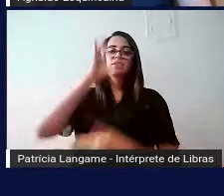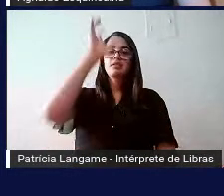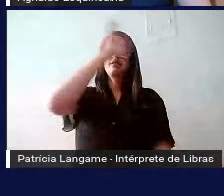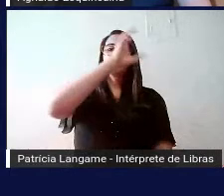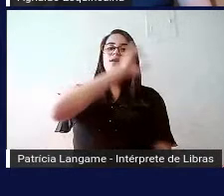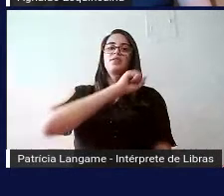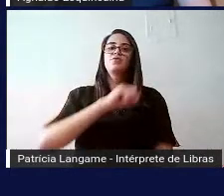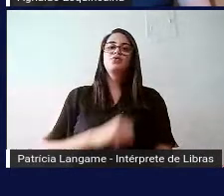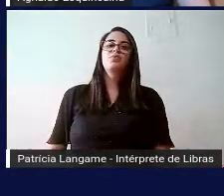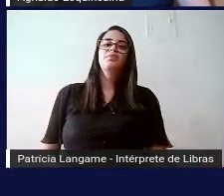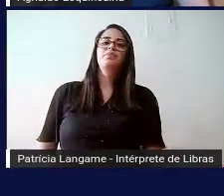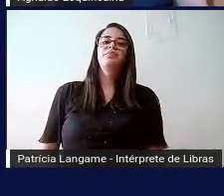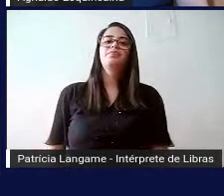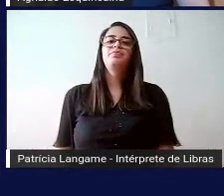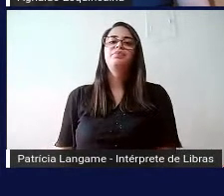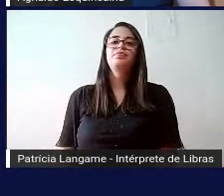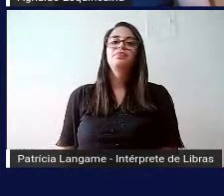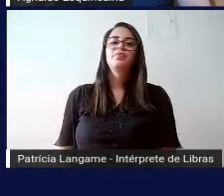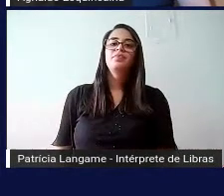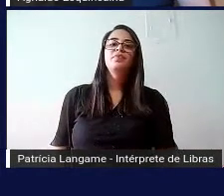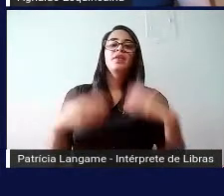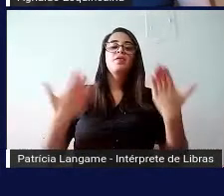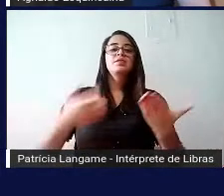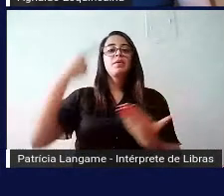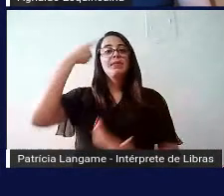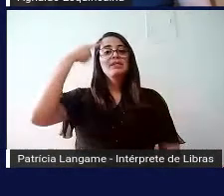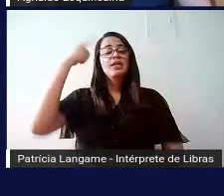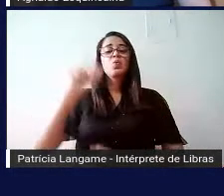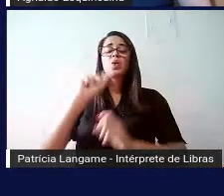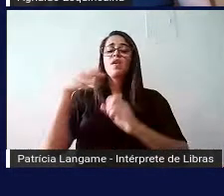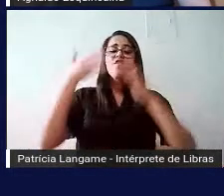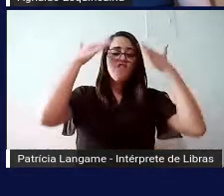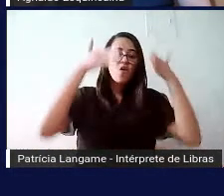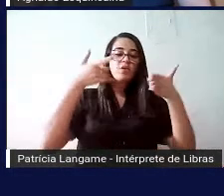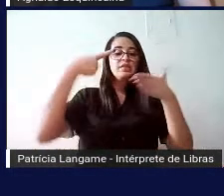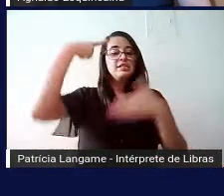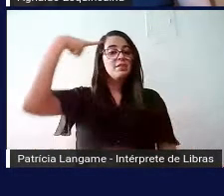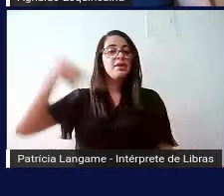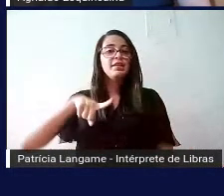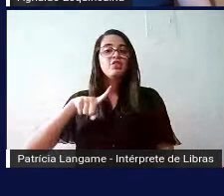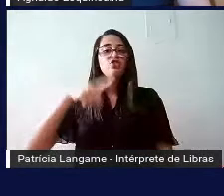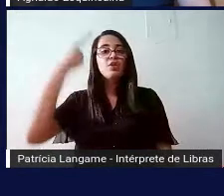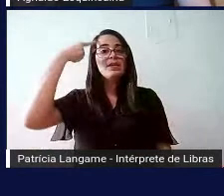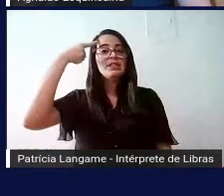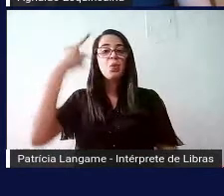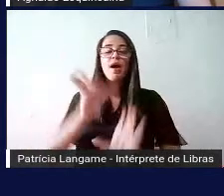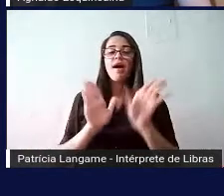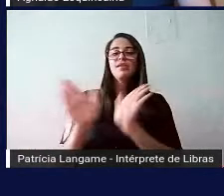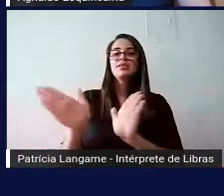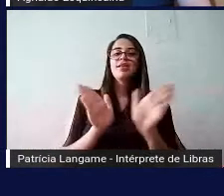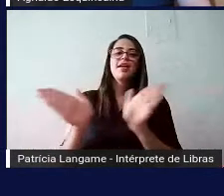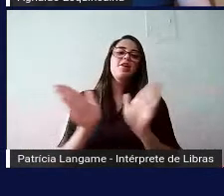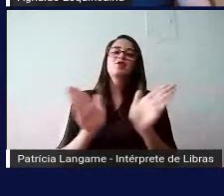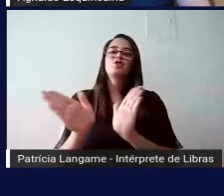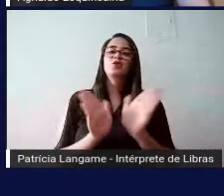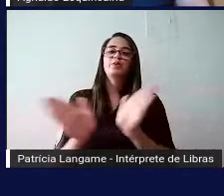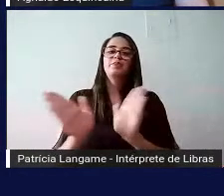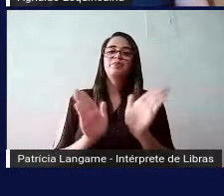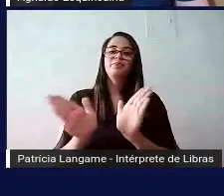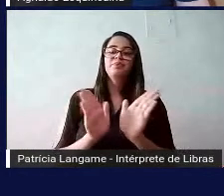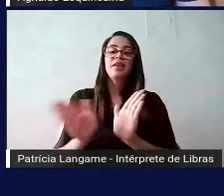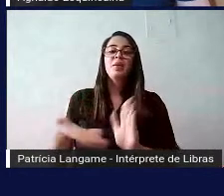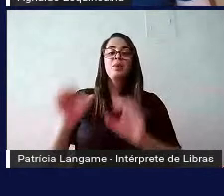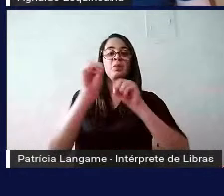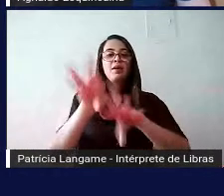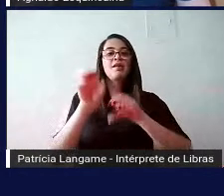Então, se a gente está pensando no que é o foco dessa semana, a gente está pensando em acesso, acesso a uma educação